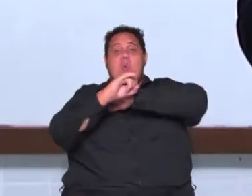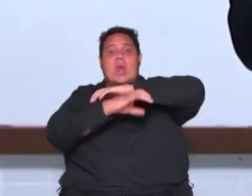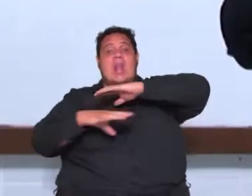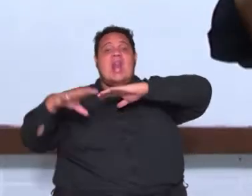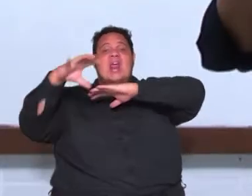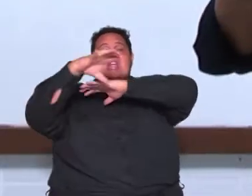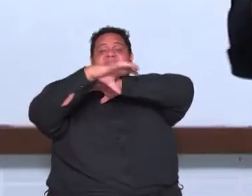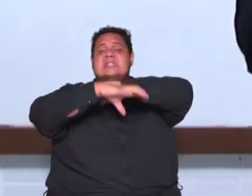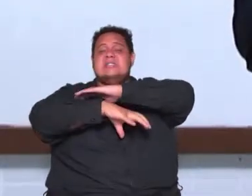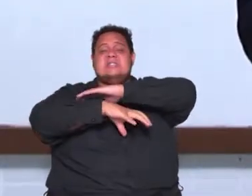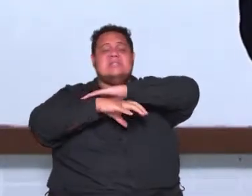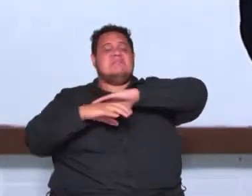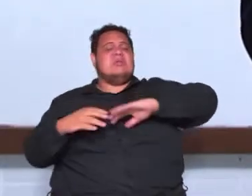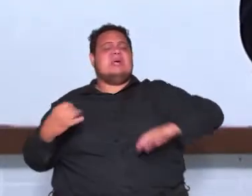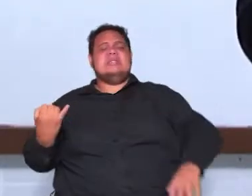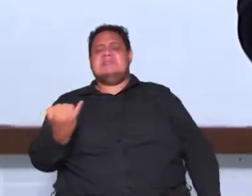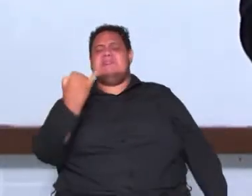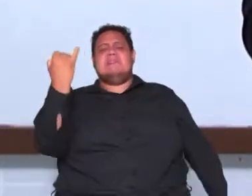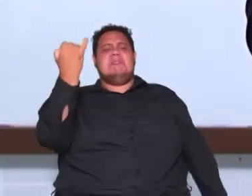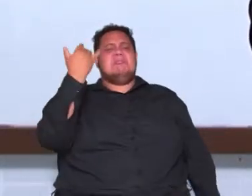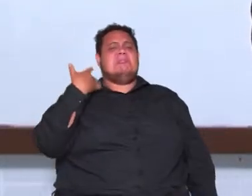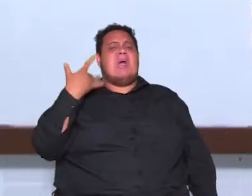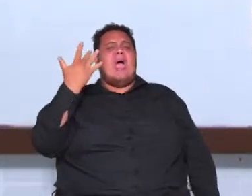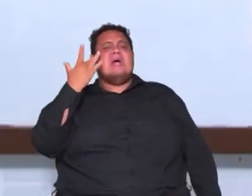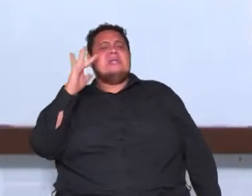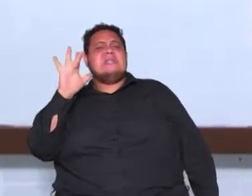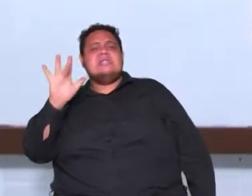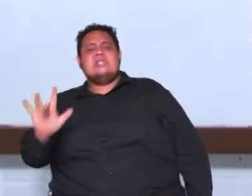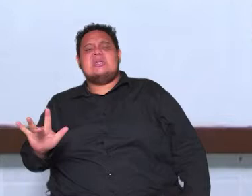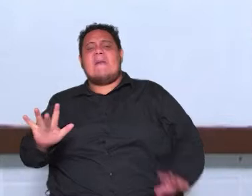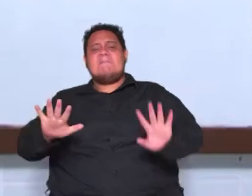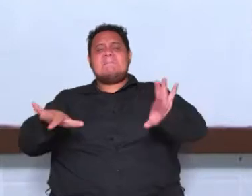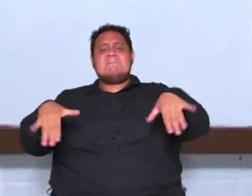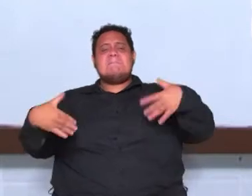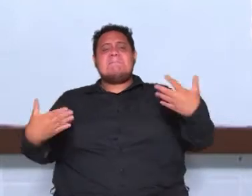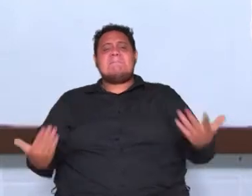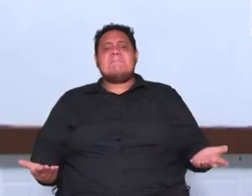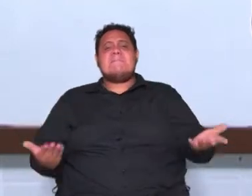afinco abraça o iluminismo aí de certa forma